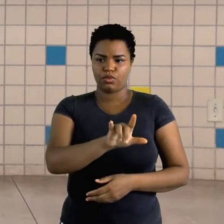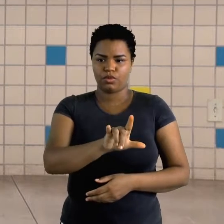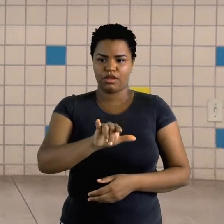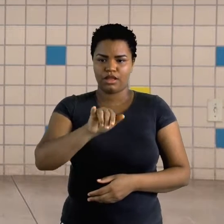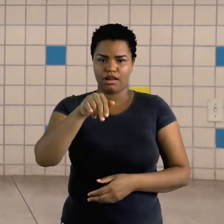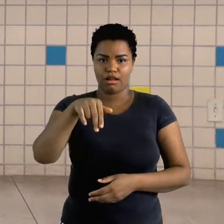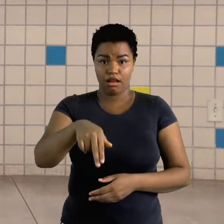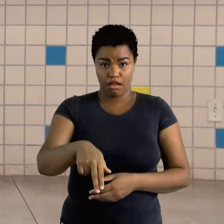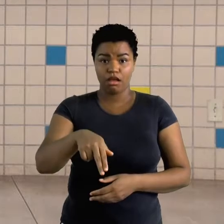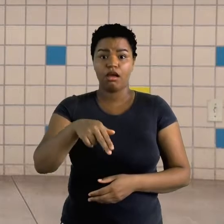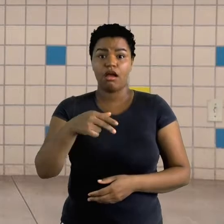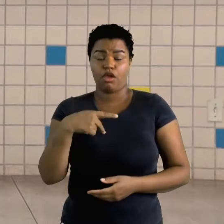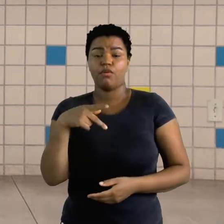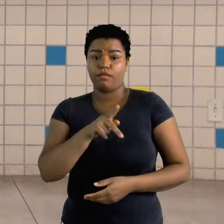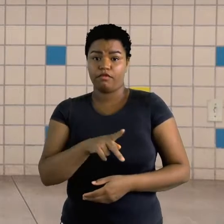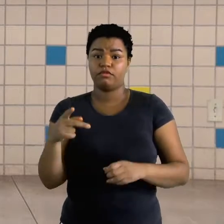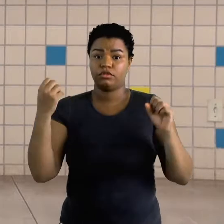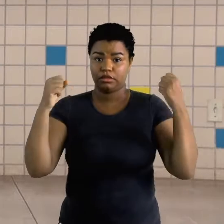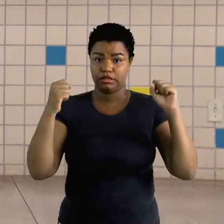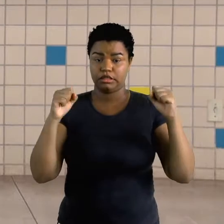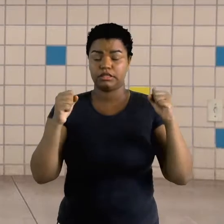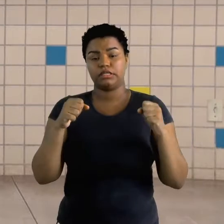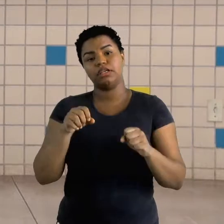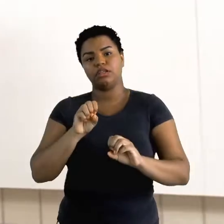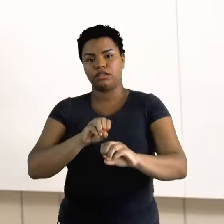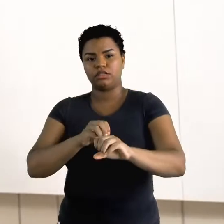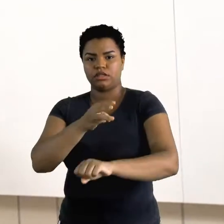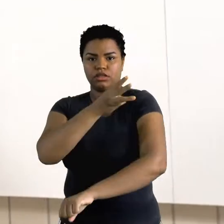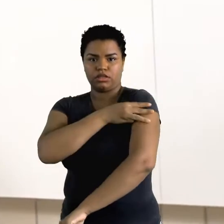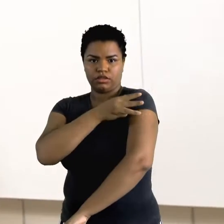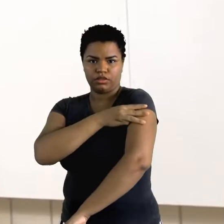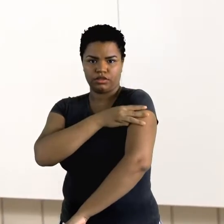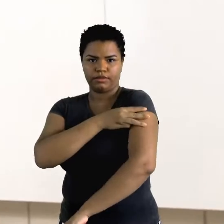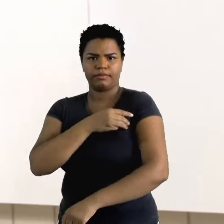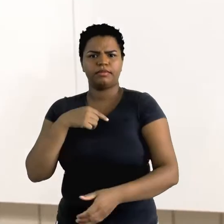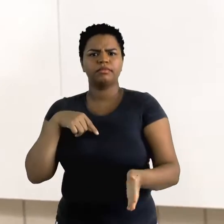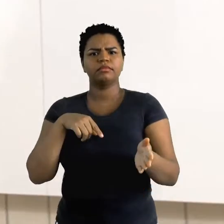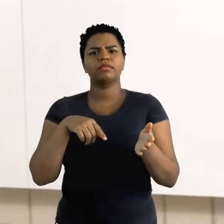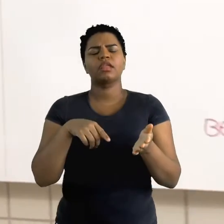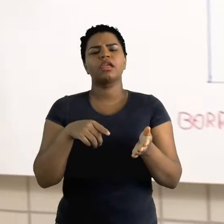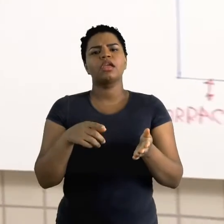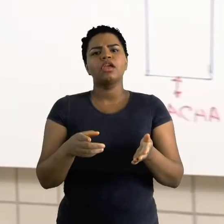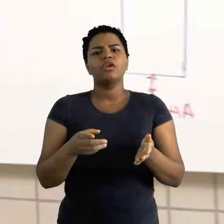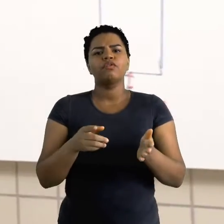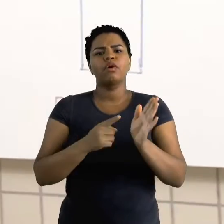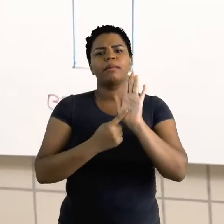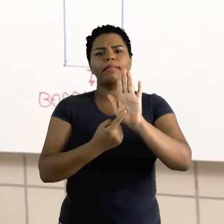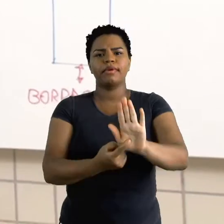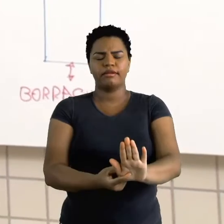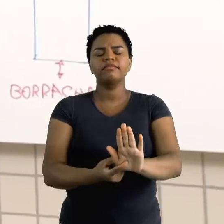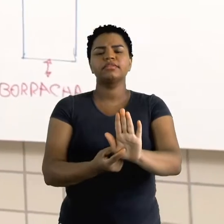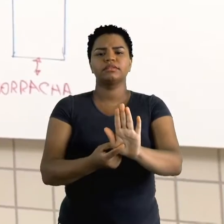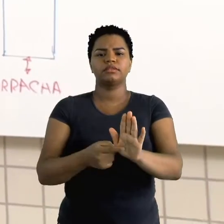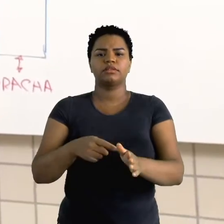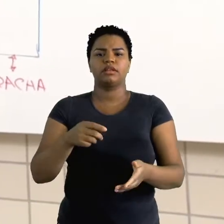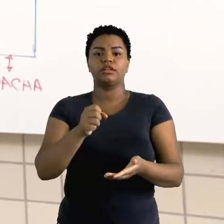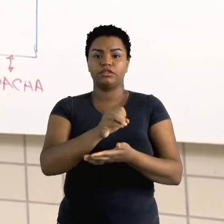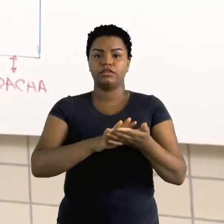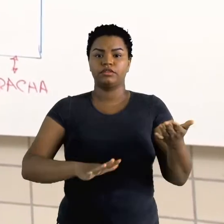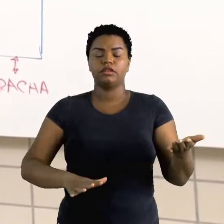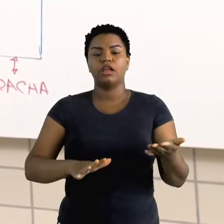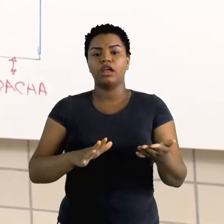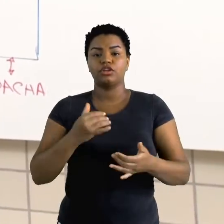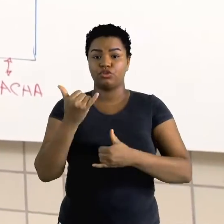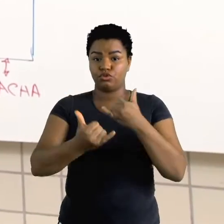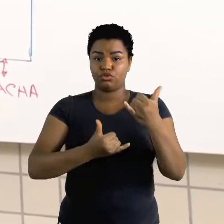vou dar aula para o terceiro ano. Eu vou apresentar pra vocês uma atividade chamada o jogo das direções, que vai trabalhar a